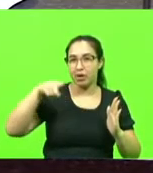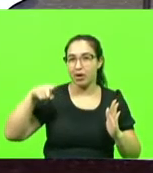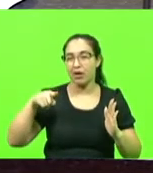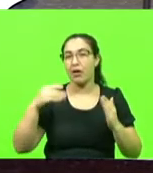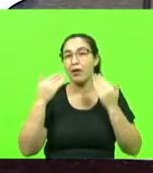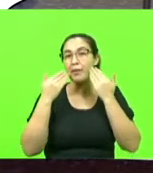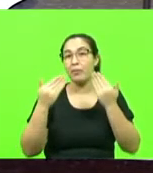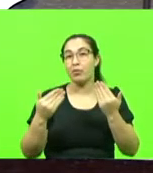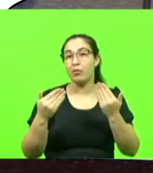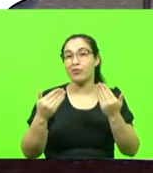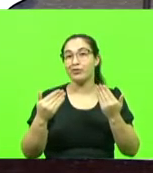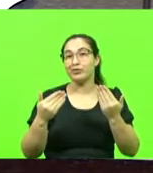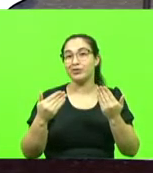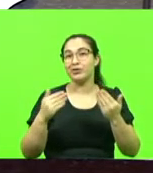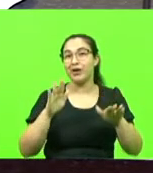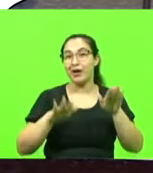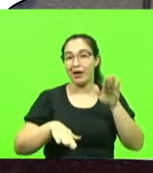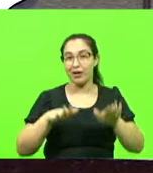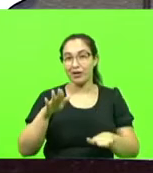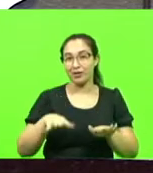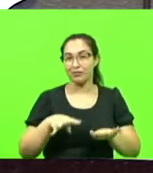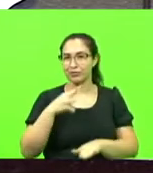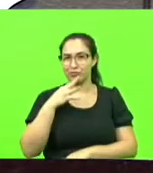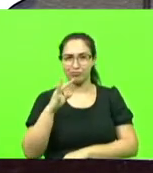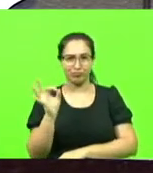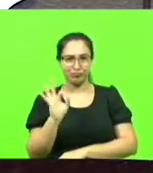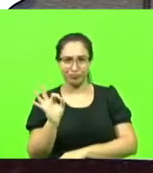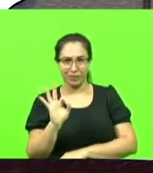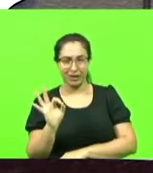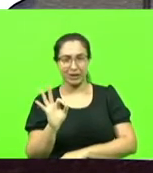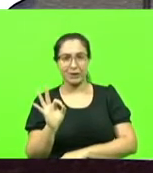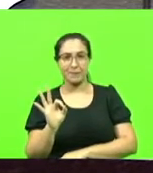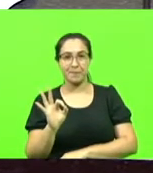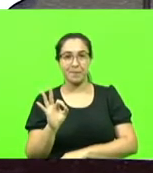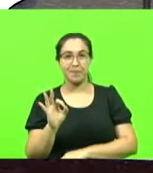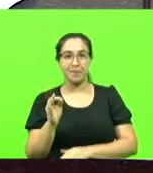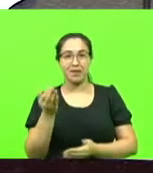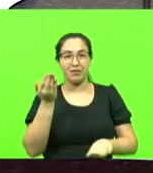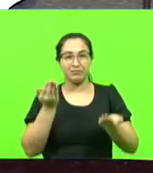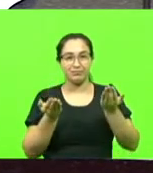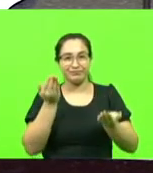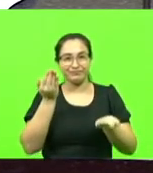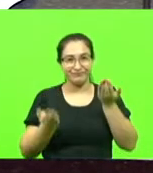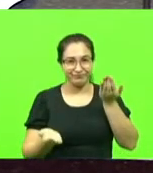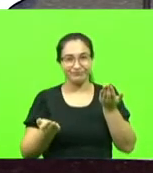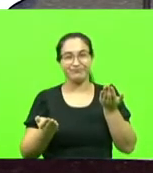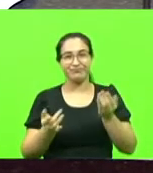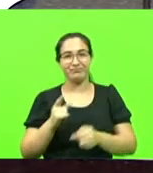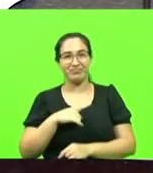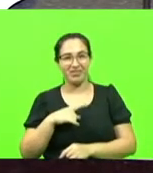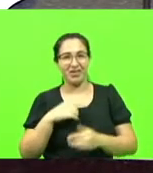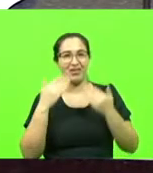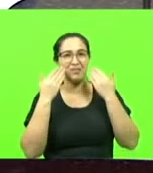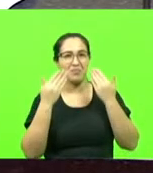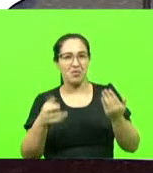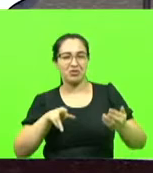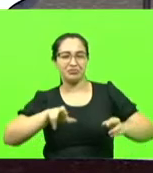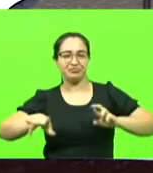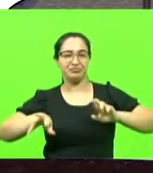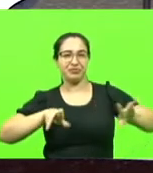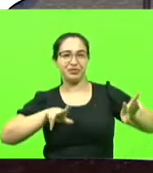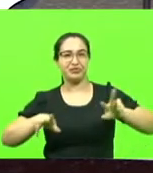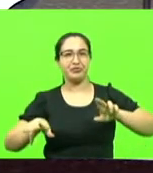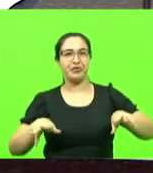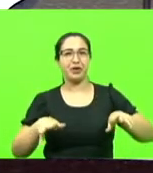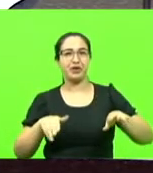desconhecido de que, além das desigualdades sociais que determinam os diferentes níveis de